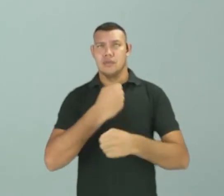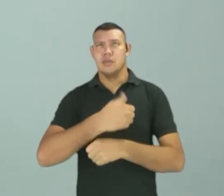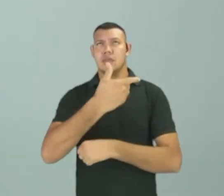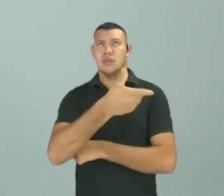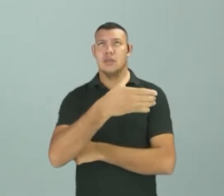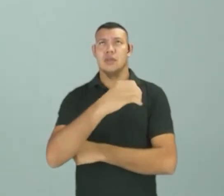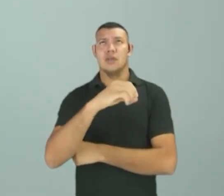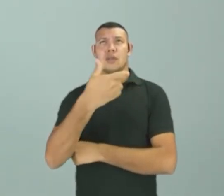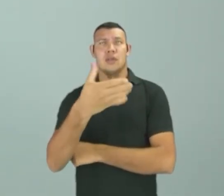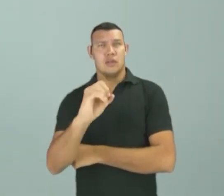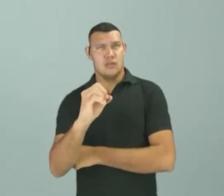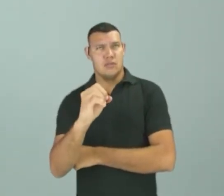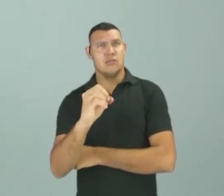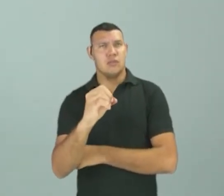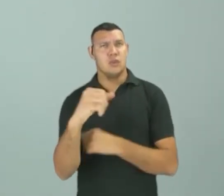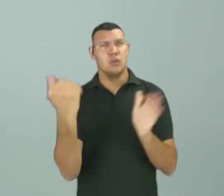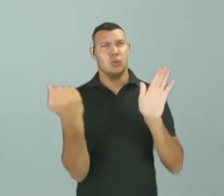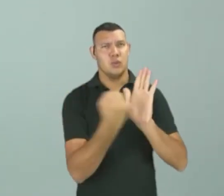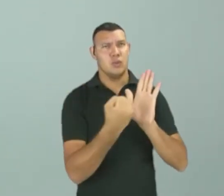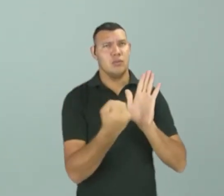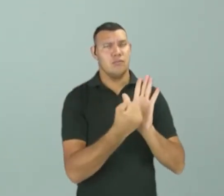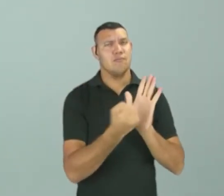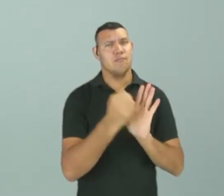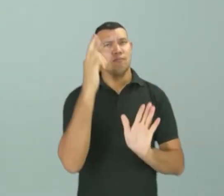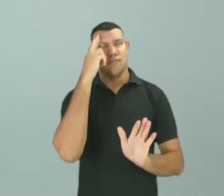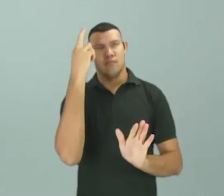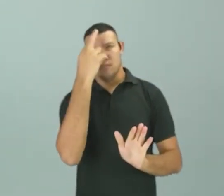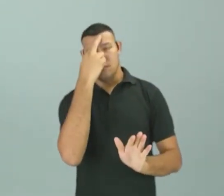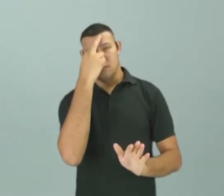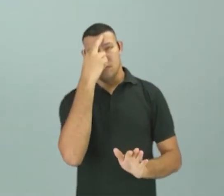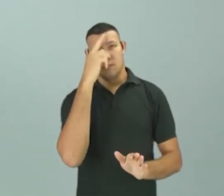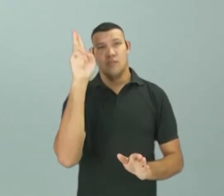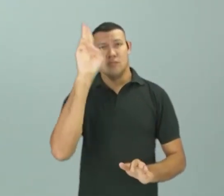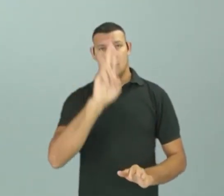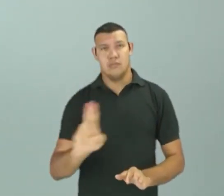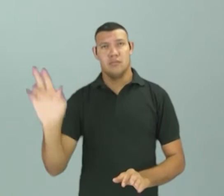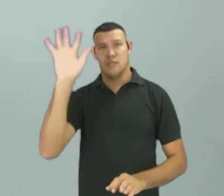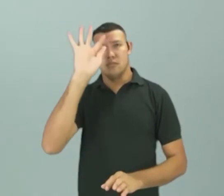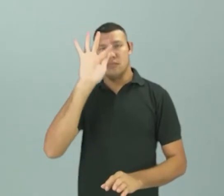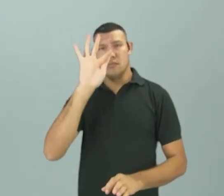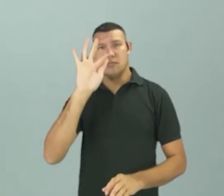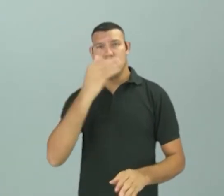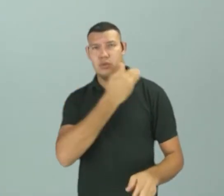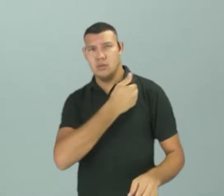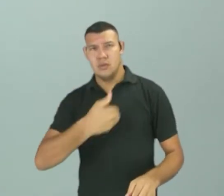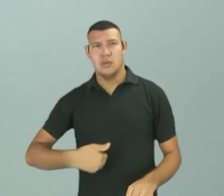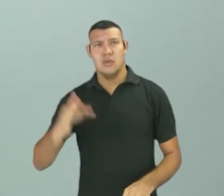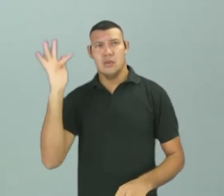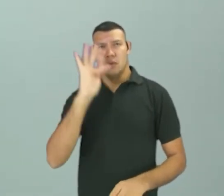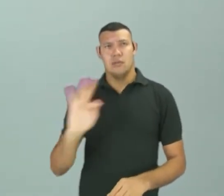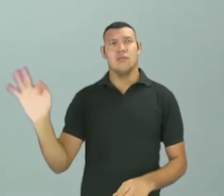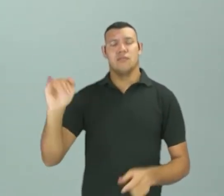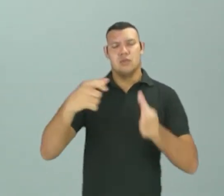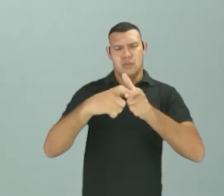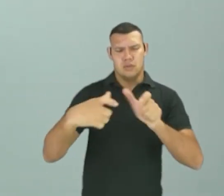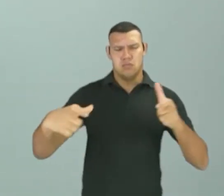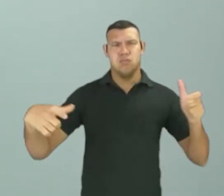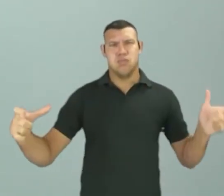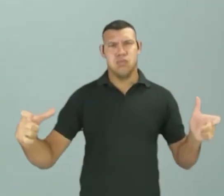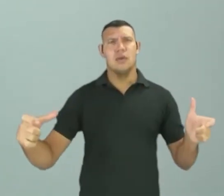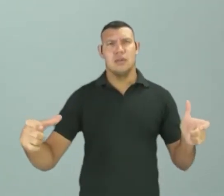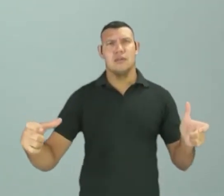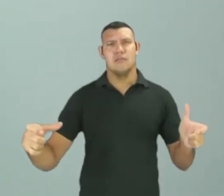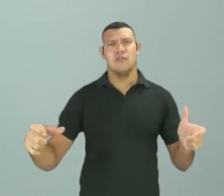um marco histórico aconteceu. Nós temos nas universidades públicas federais um número maior de pessoas